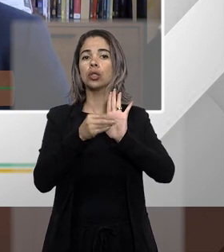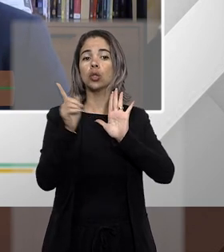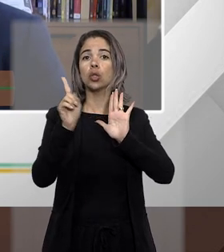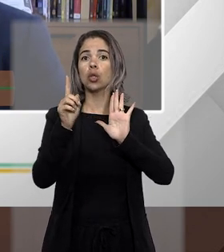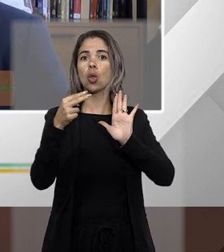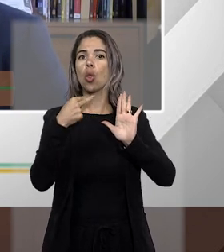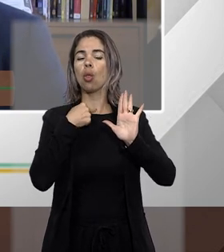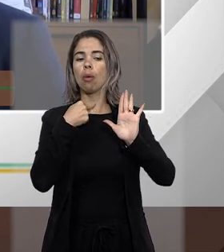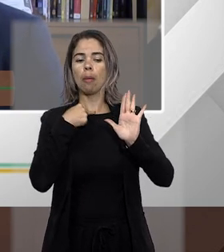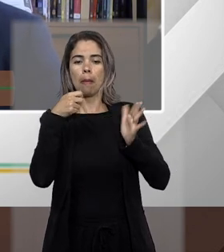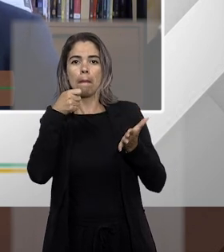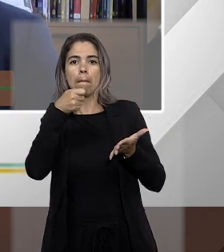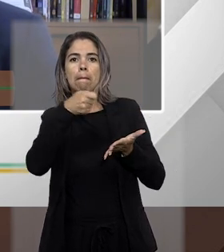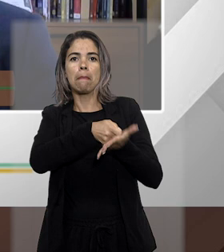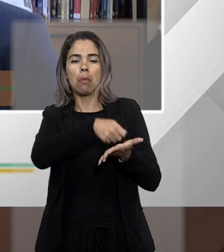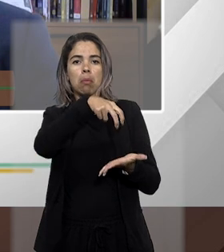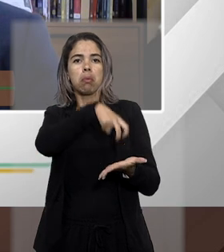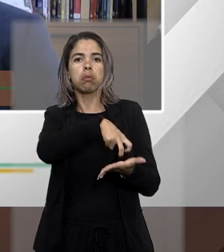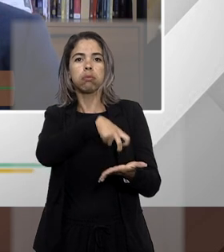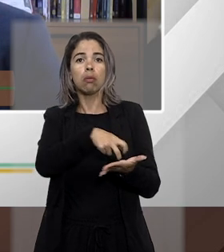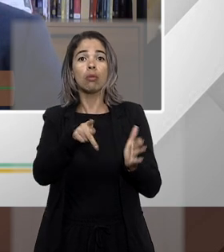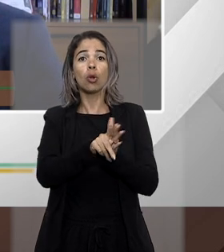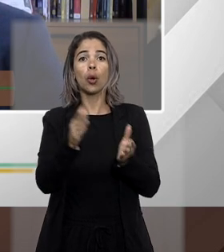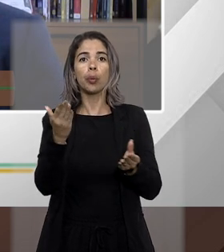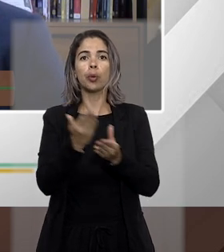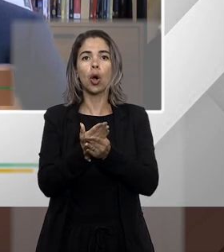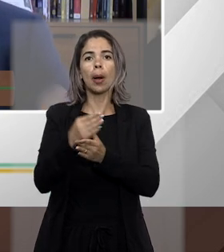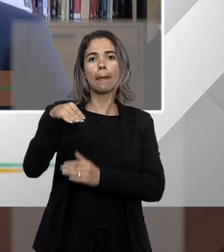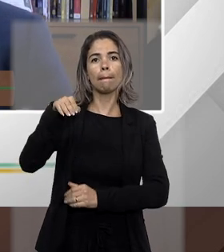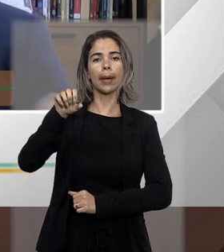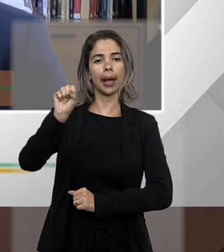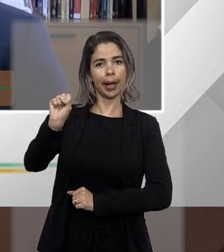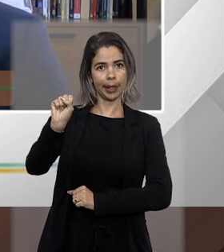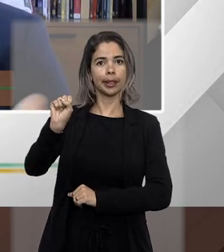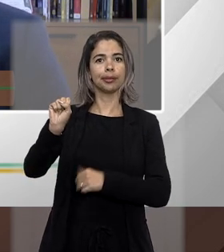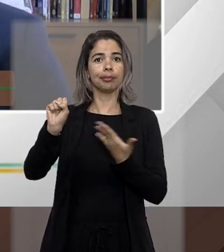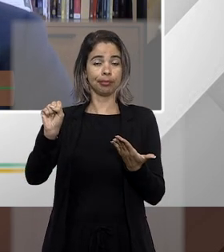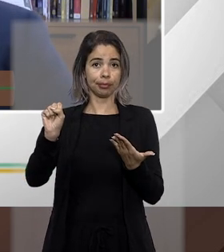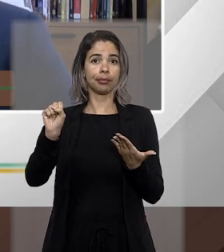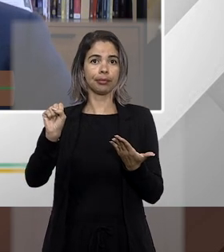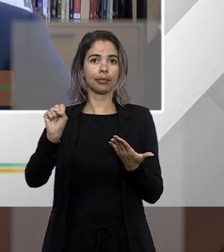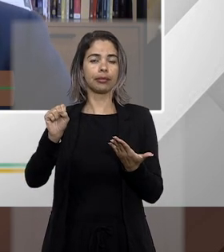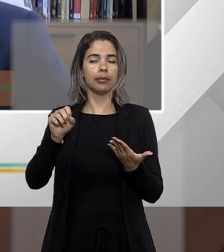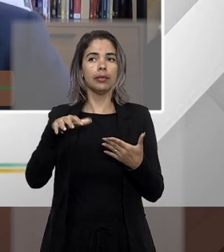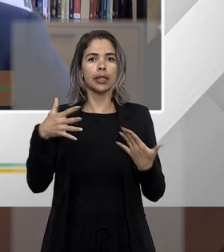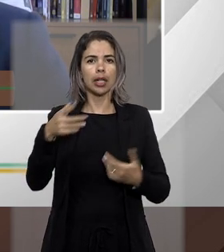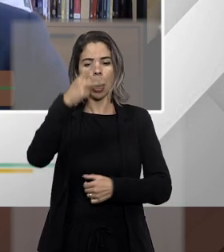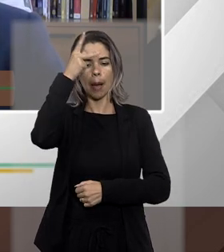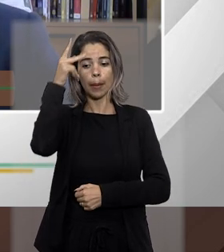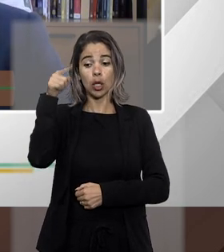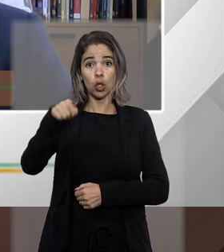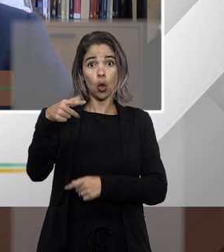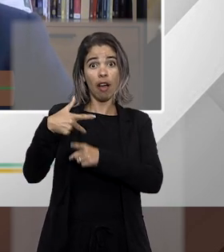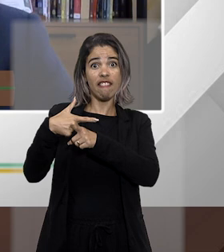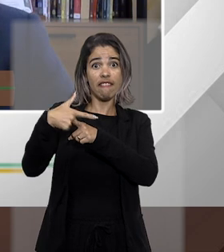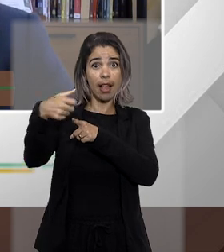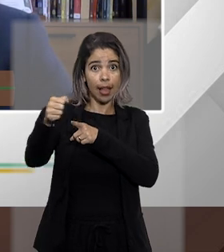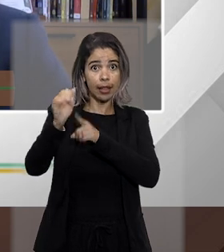uma ação de mandato de segurança em outras palavras a parte vencida ela vai suportar apenas as custas processuais